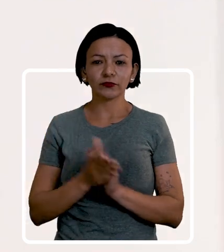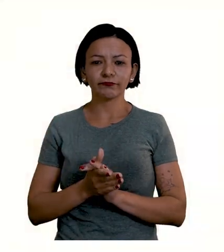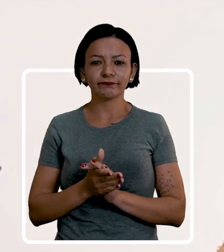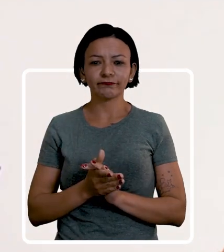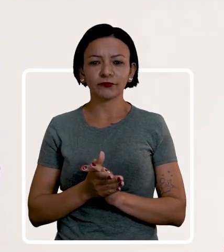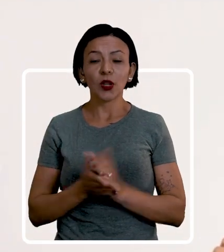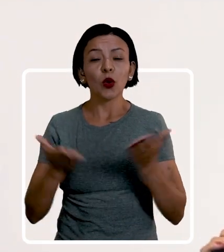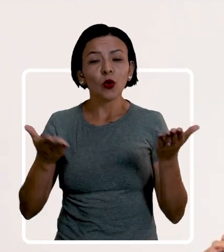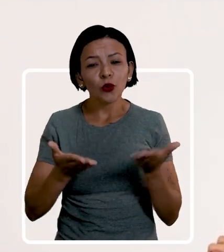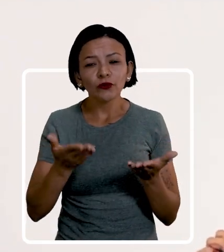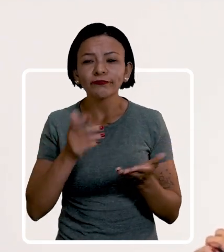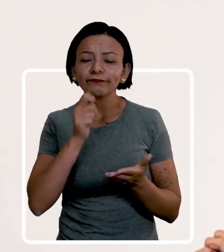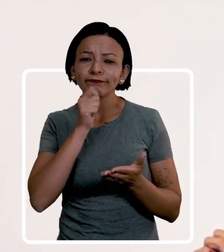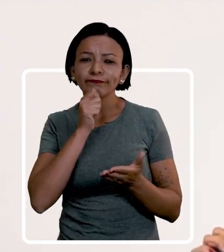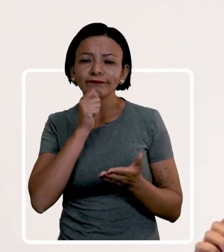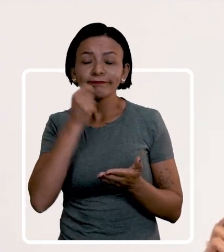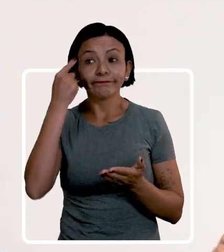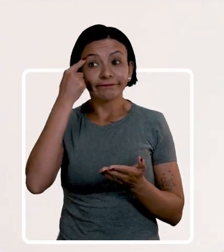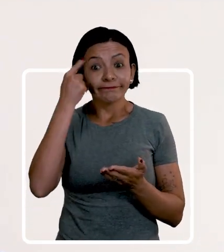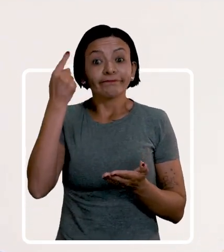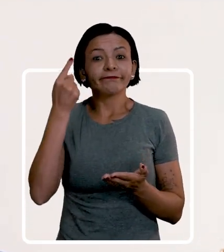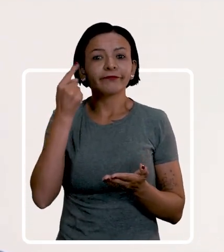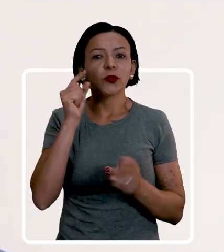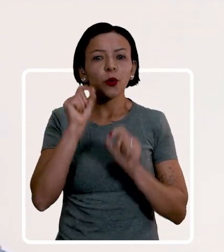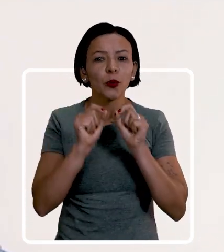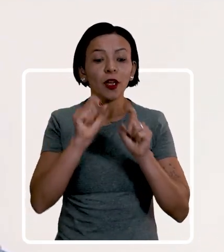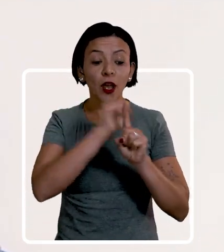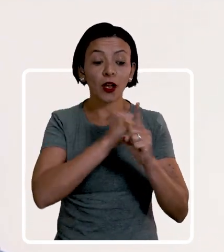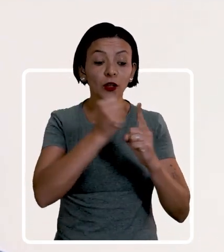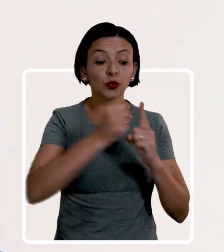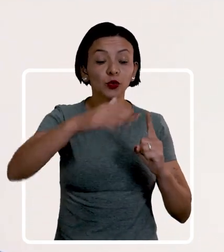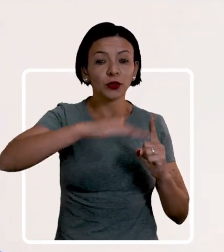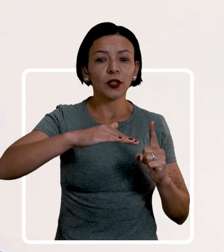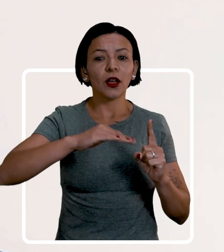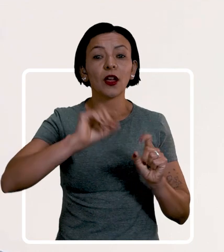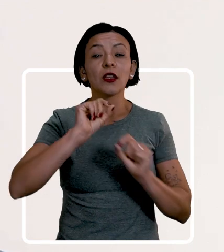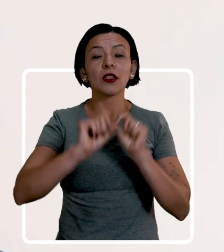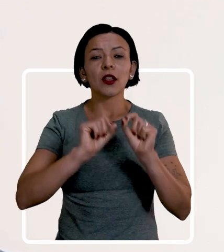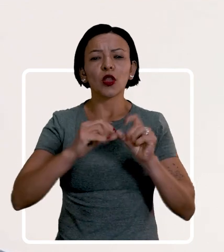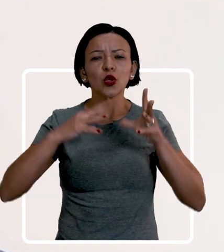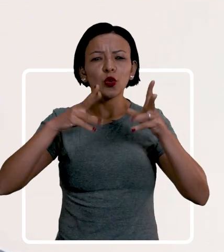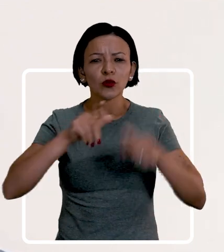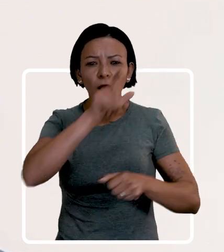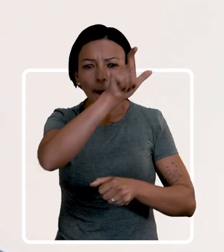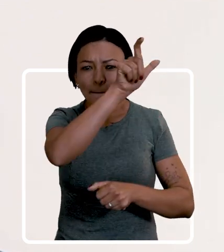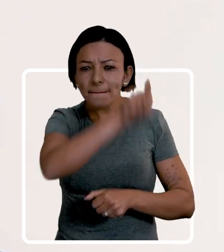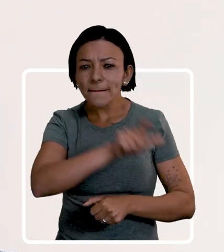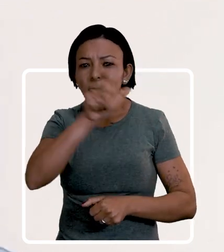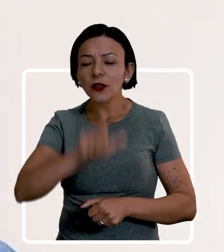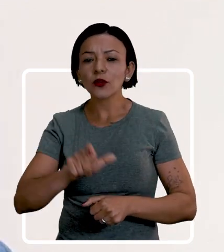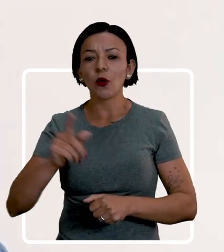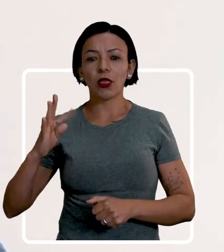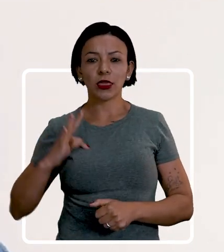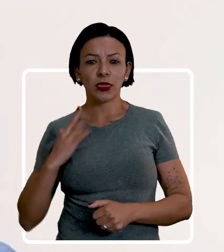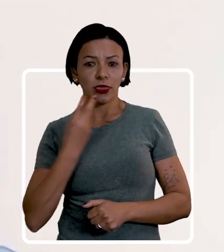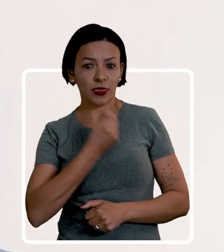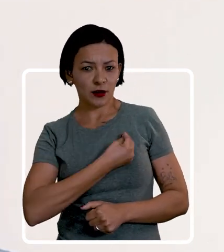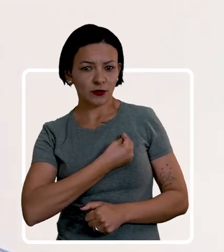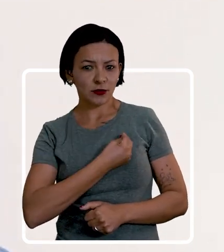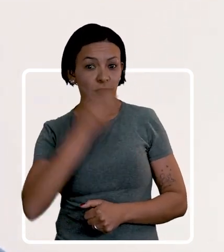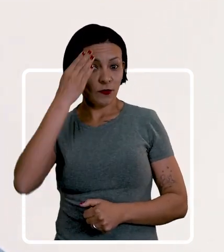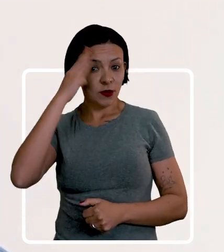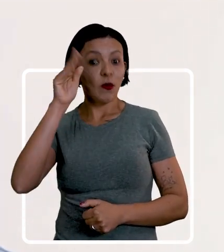A gente ainda tem uma ideia, enquanto sociedade, que toda pessoa trans,